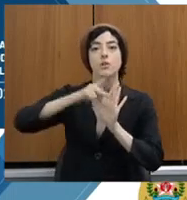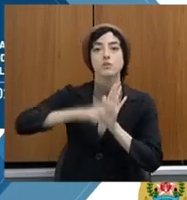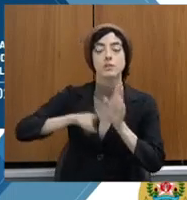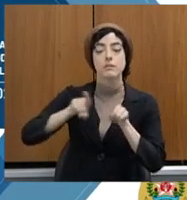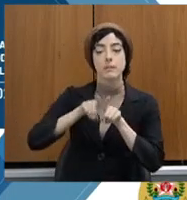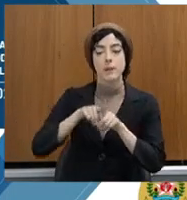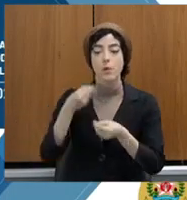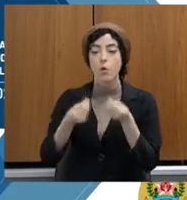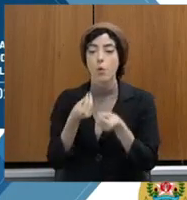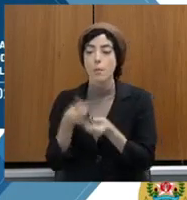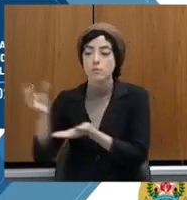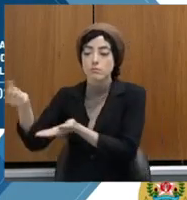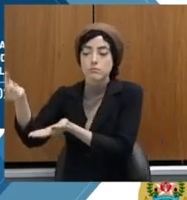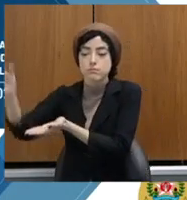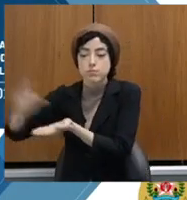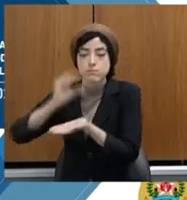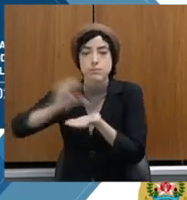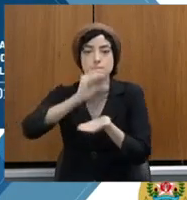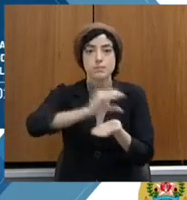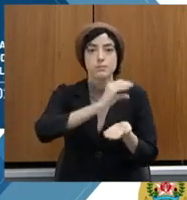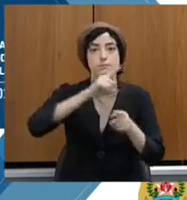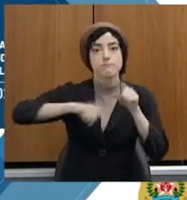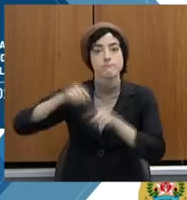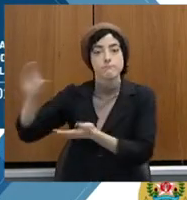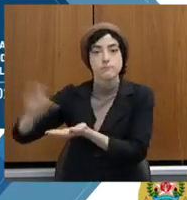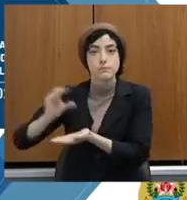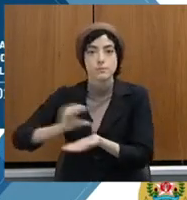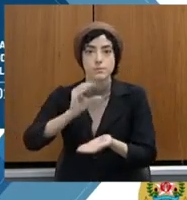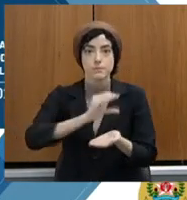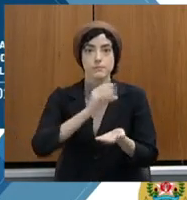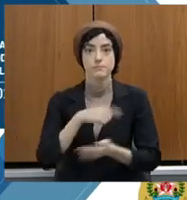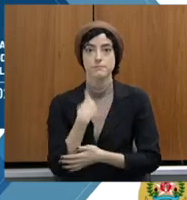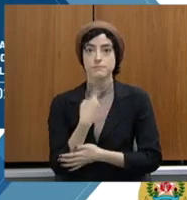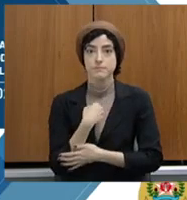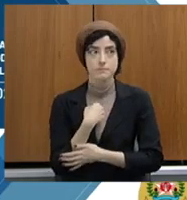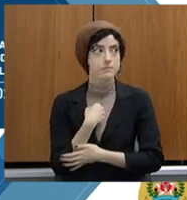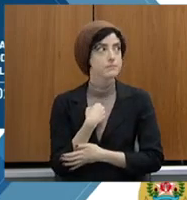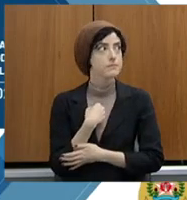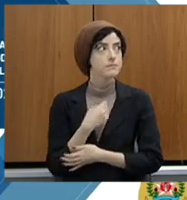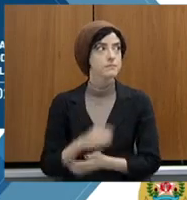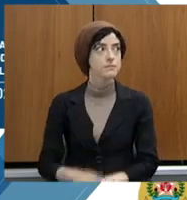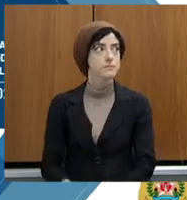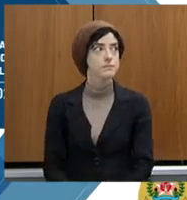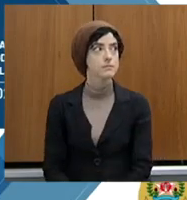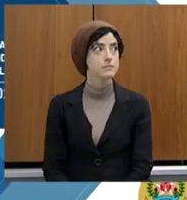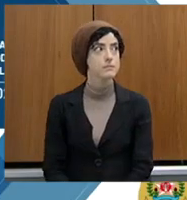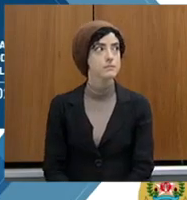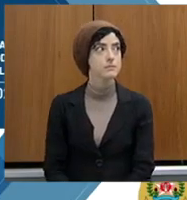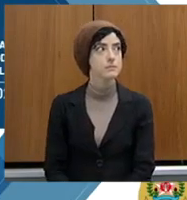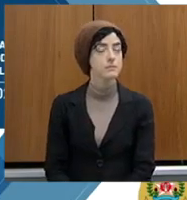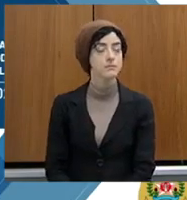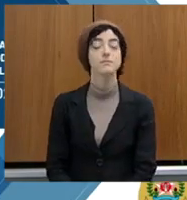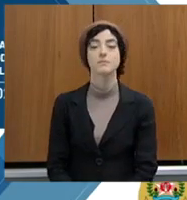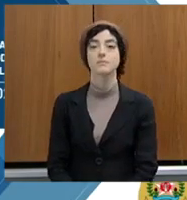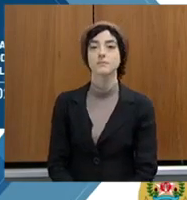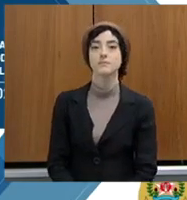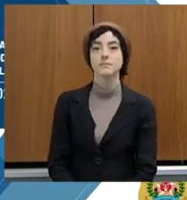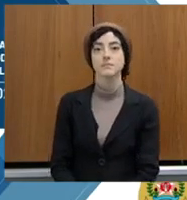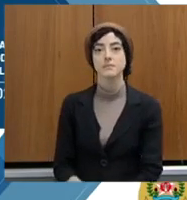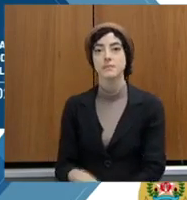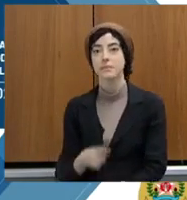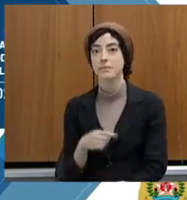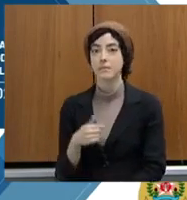normativos, elencamos uma série de iniciativas estratégicas, 68, designamos